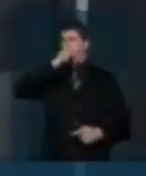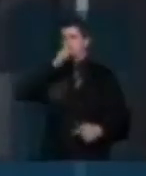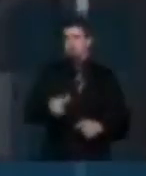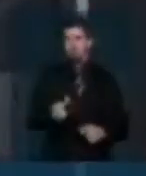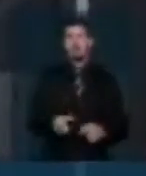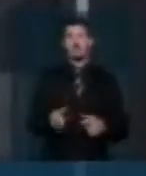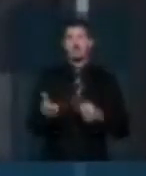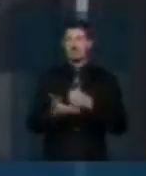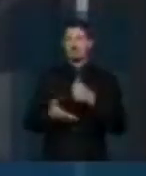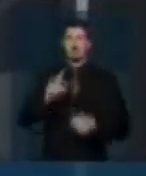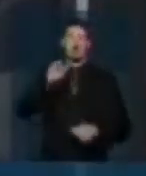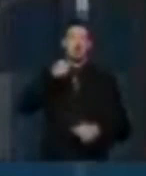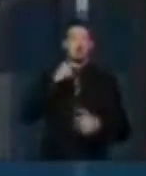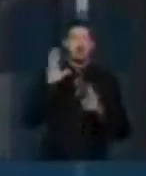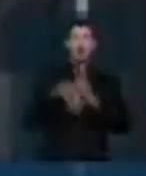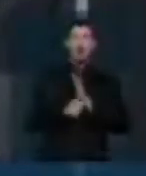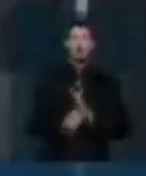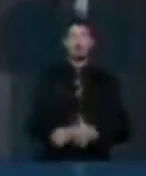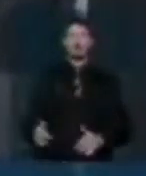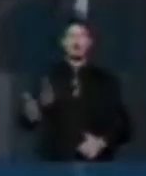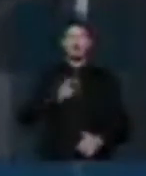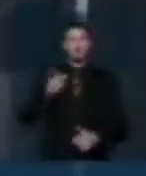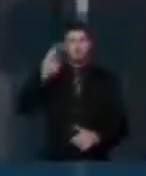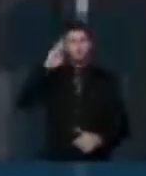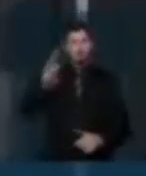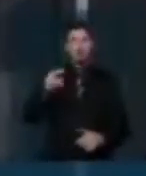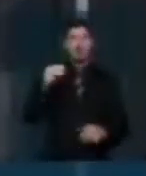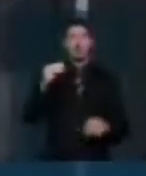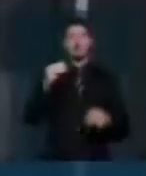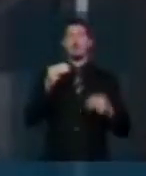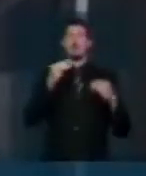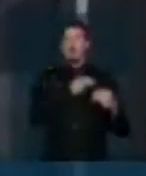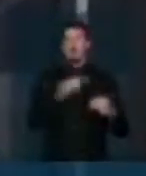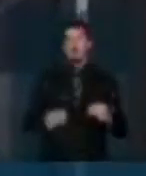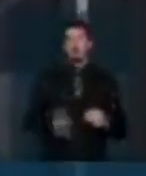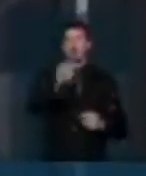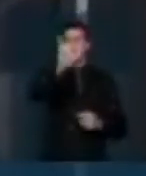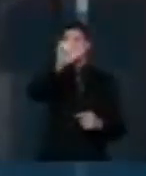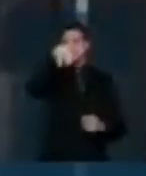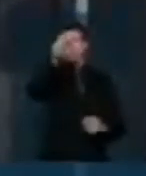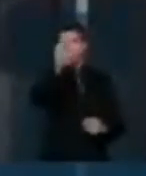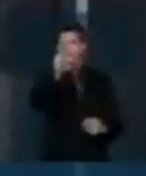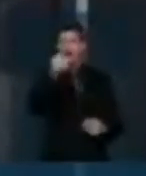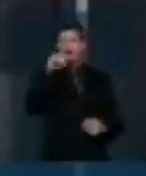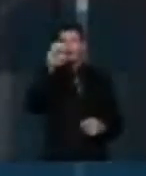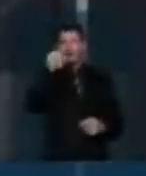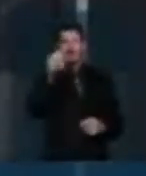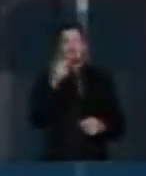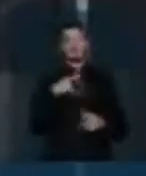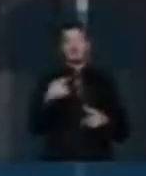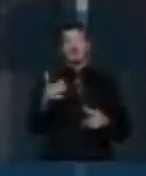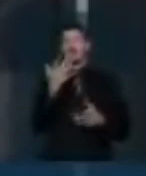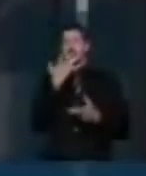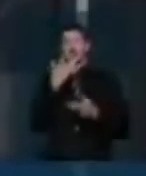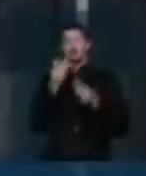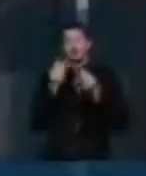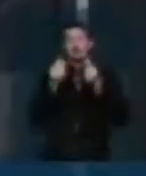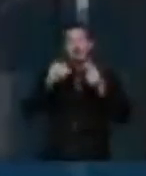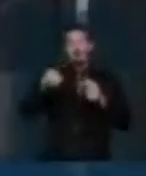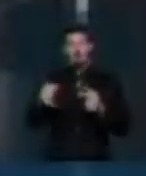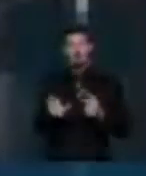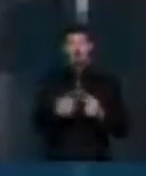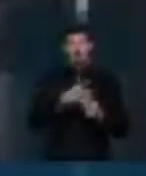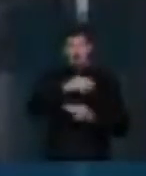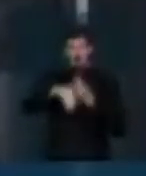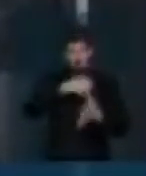estrutura corrupta que o senhor ministro Gilmar Mendes saboreia de longe e muitas das vezes se